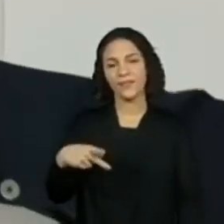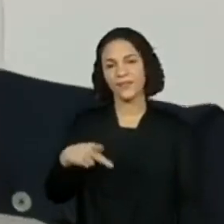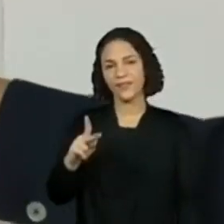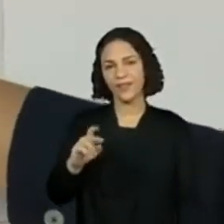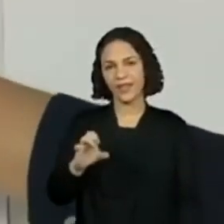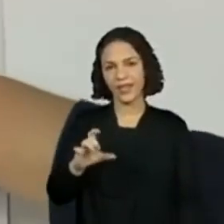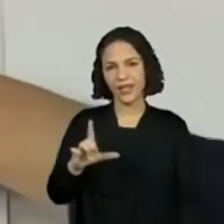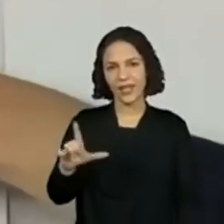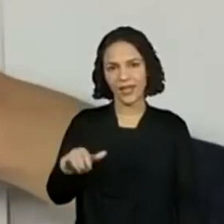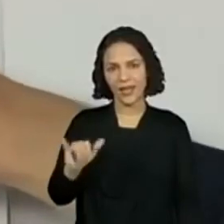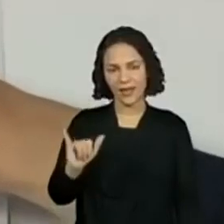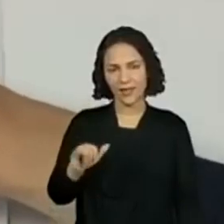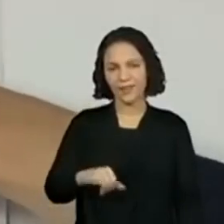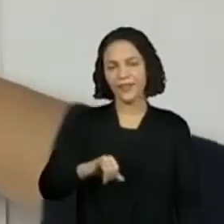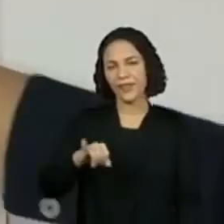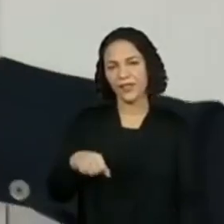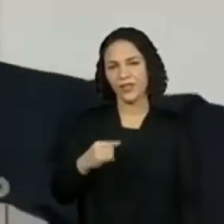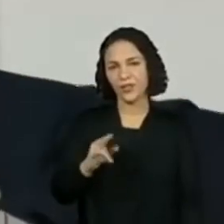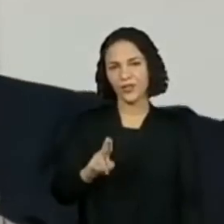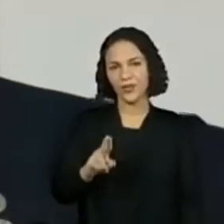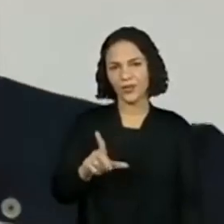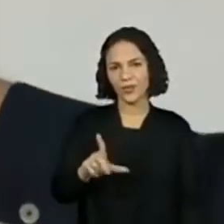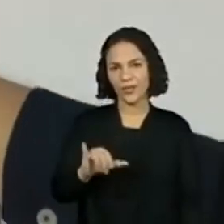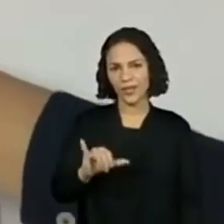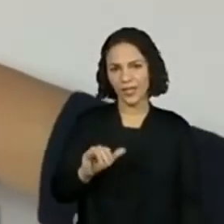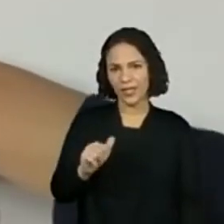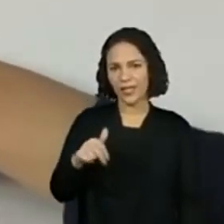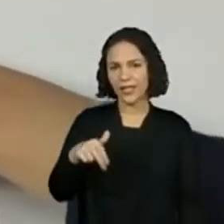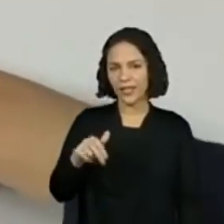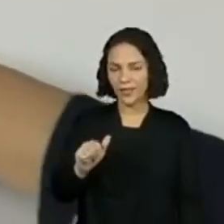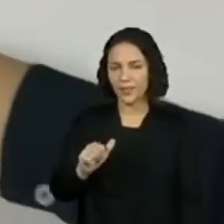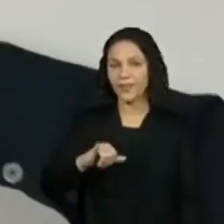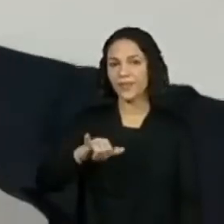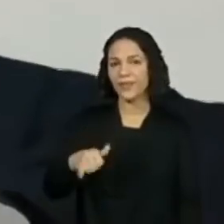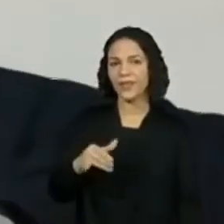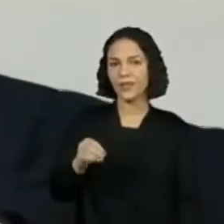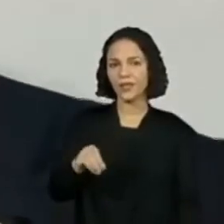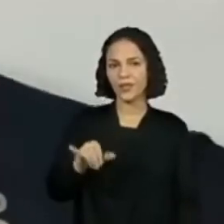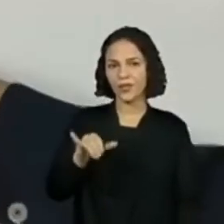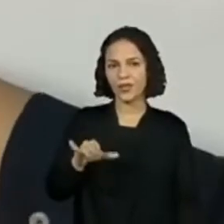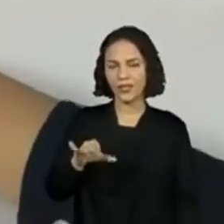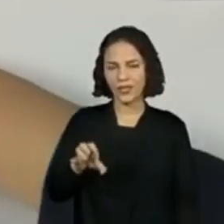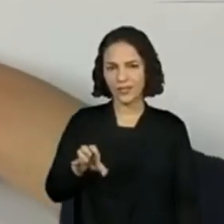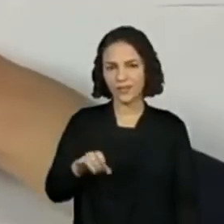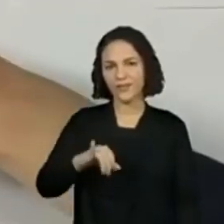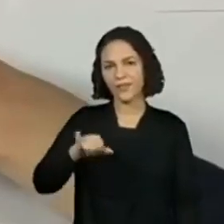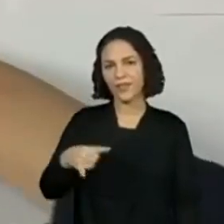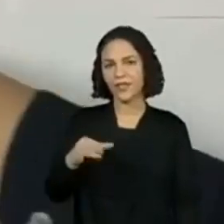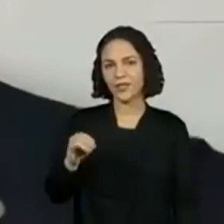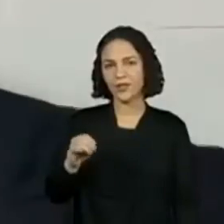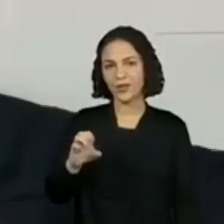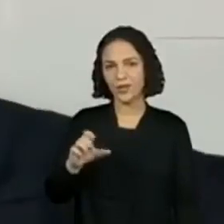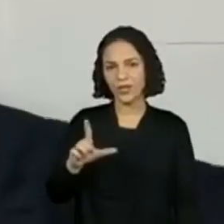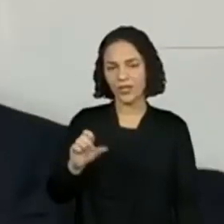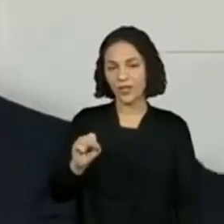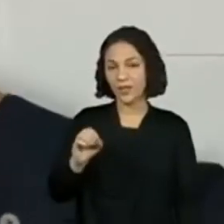Kelly, Juliana, Joyce, Joelson,